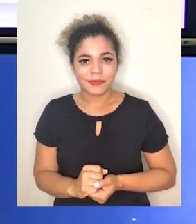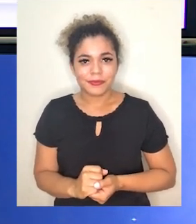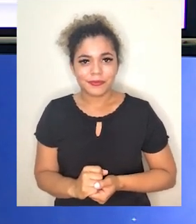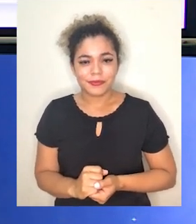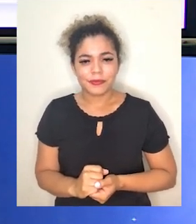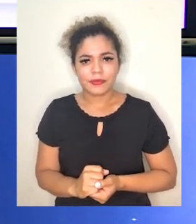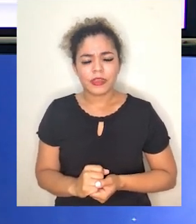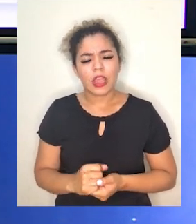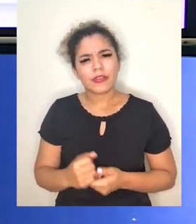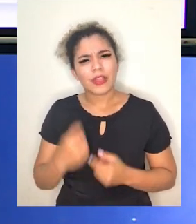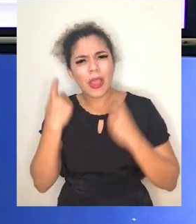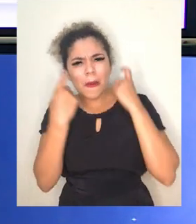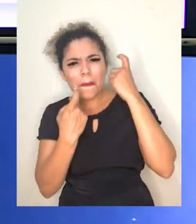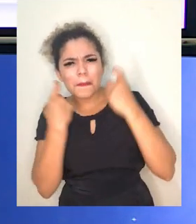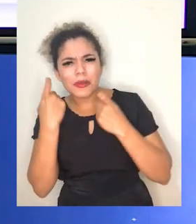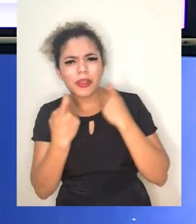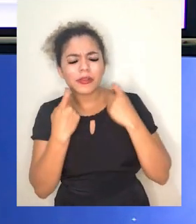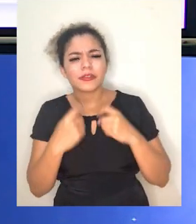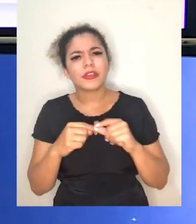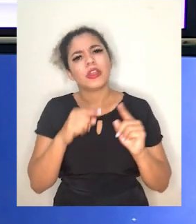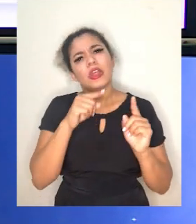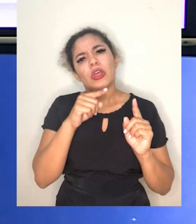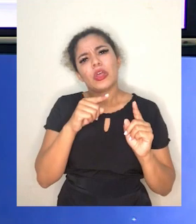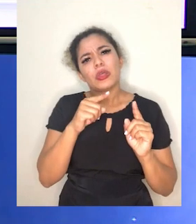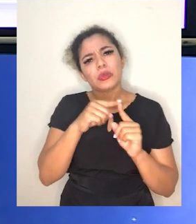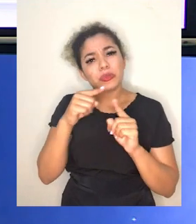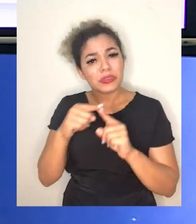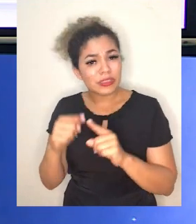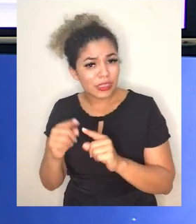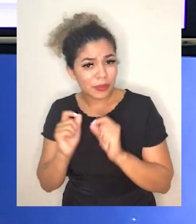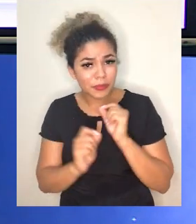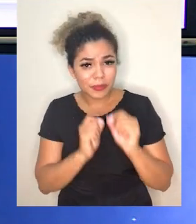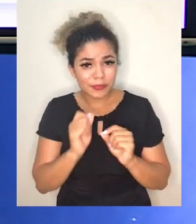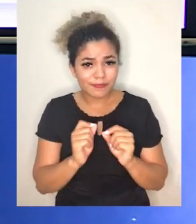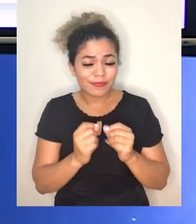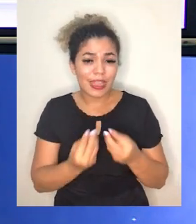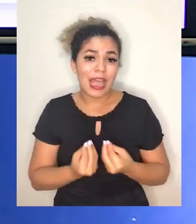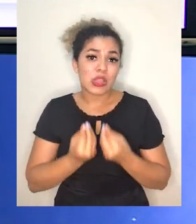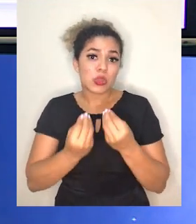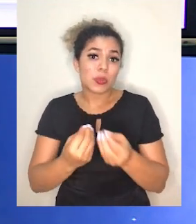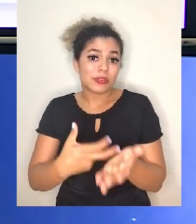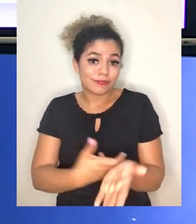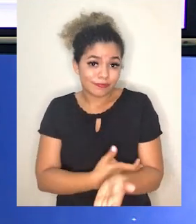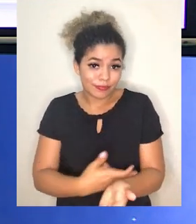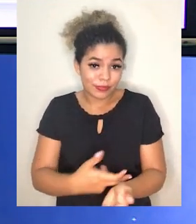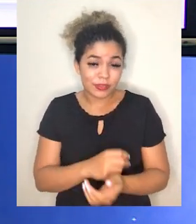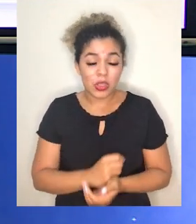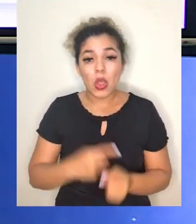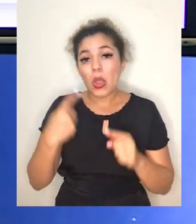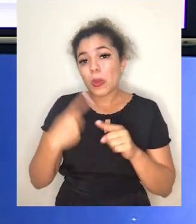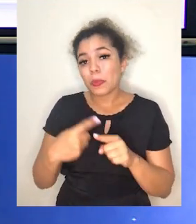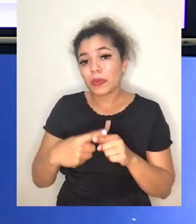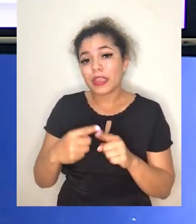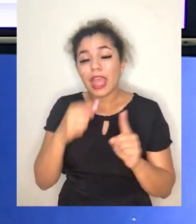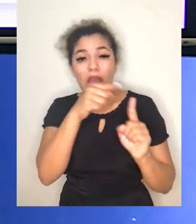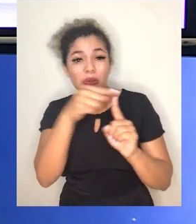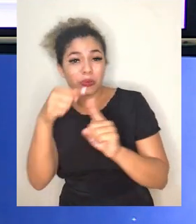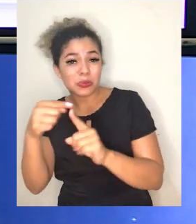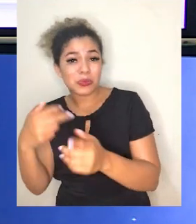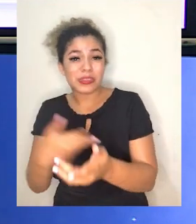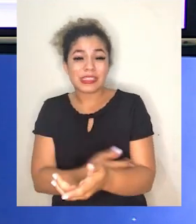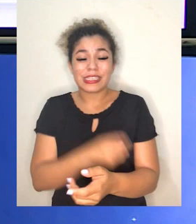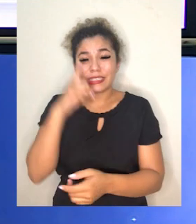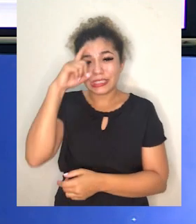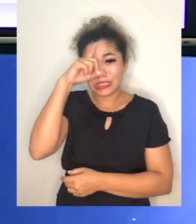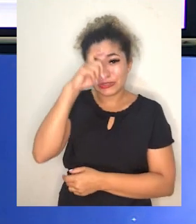Uma grande preocupação relacionada às equipes médicas é a questão da doação de sangue. Justamente por alguns tipos sanguíneos serem